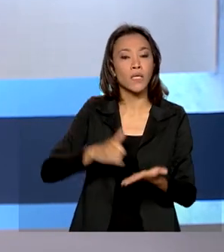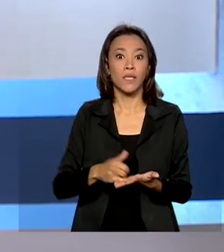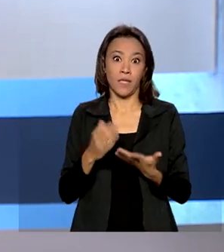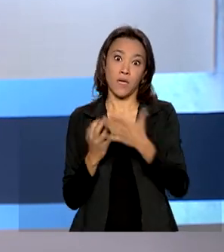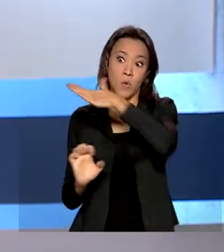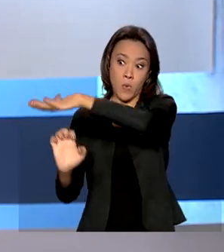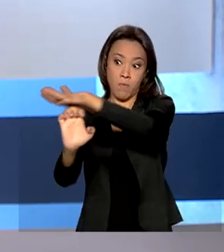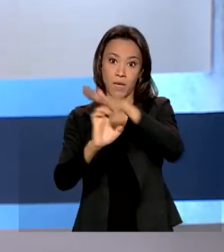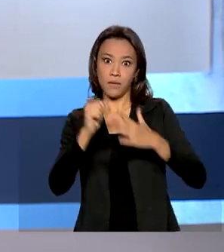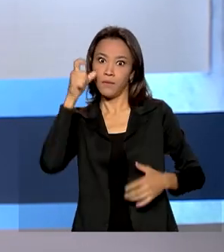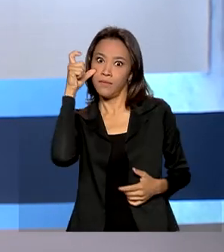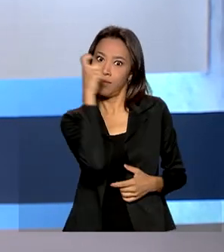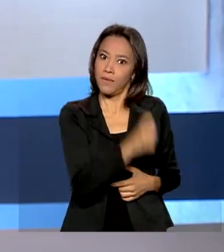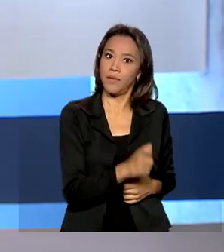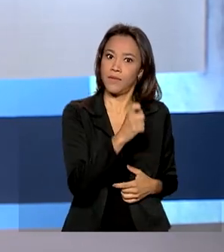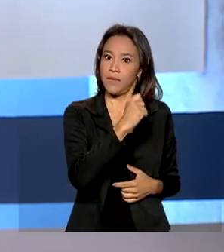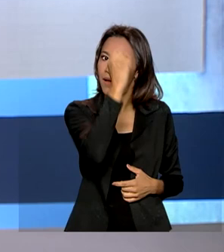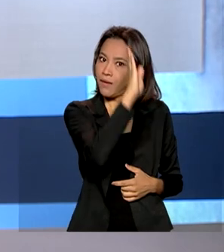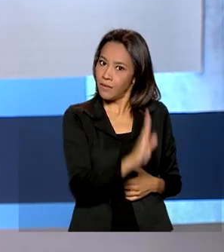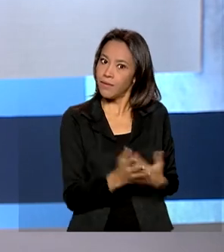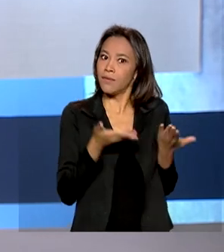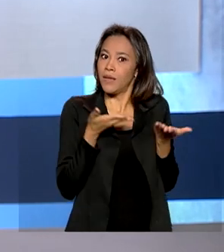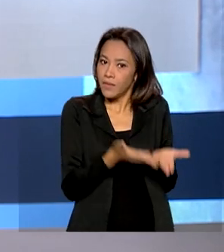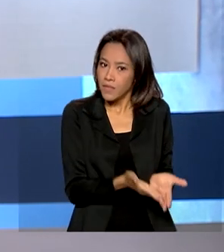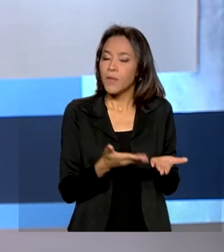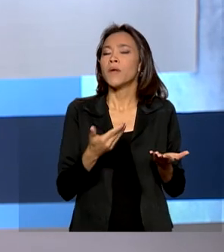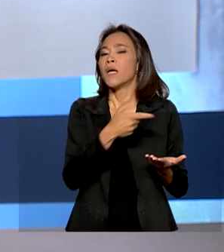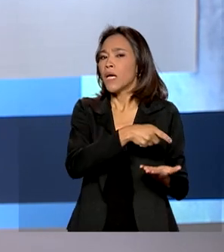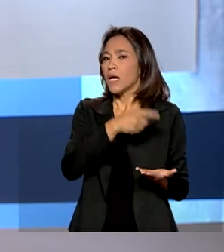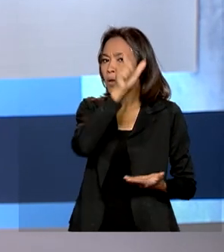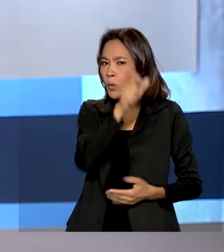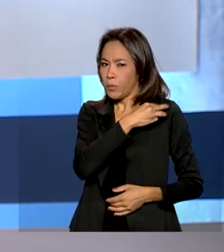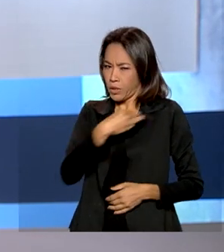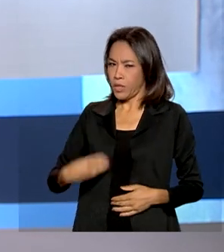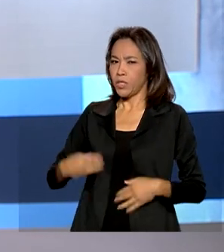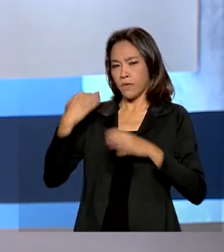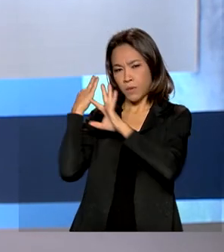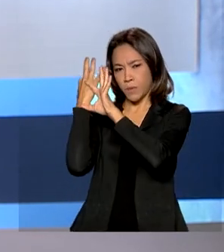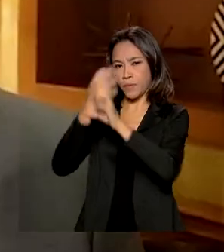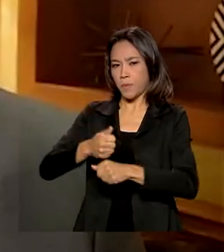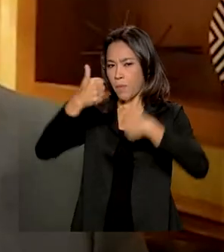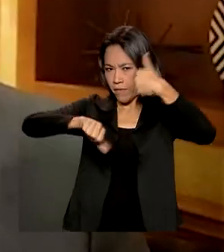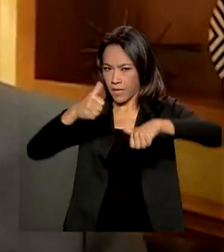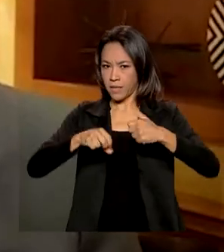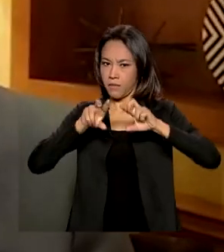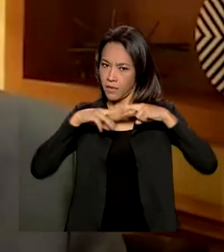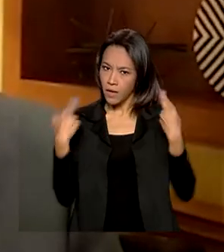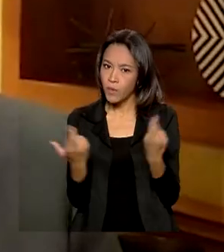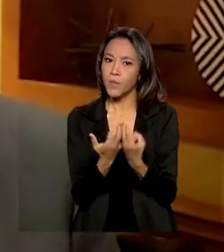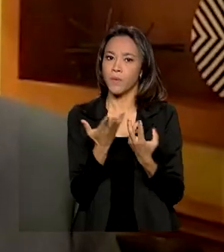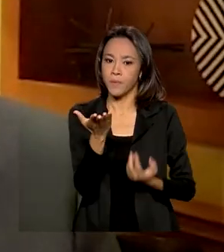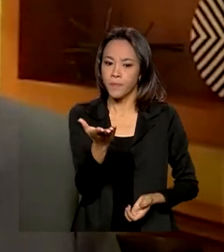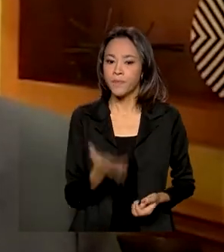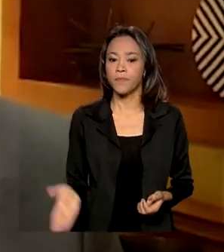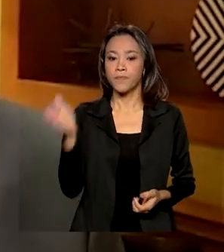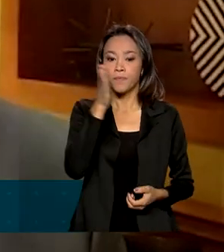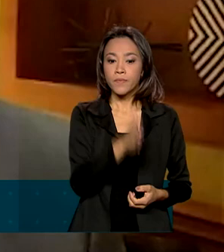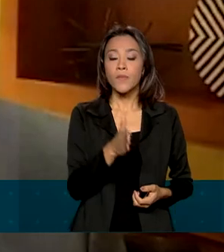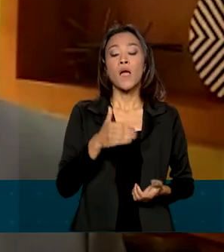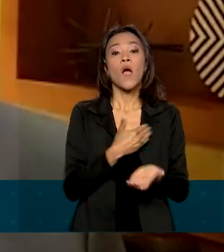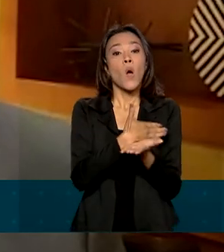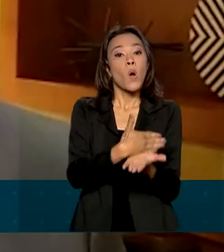programa de concessões brasileiro. Tarcísio de Freitas fez um balanço dessas reuniões. Começamos com fundos